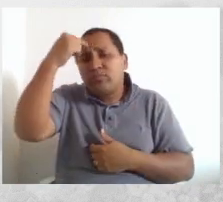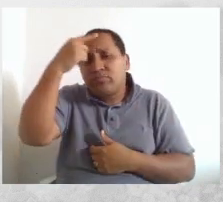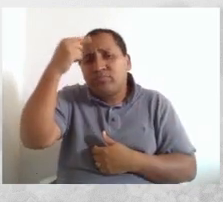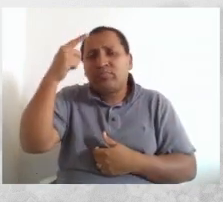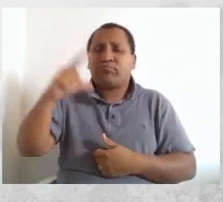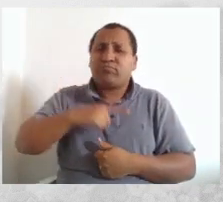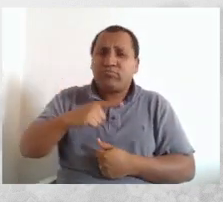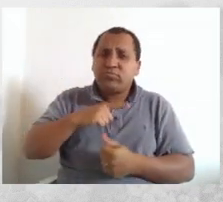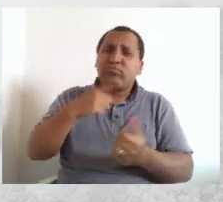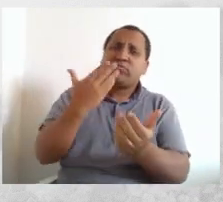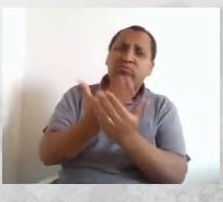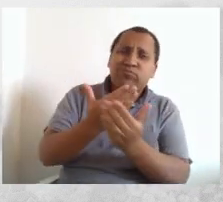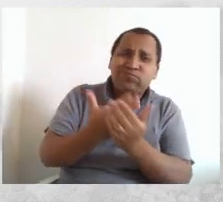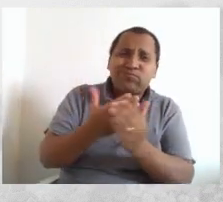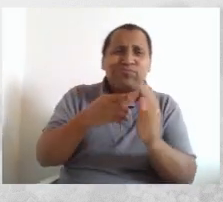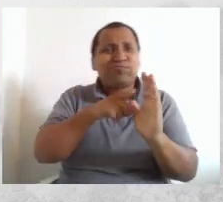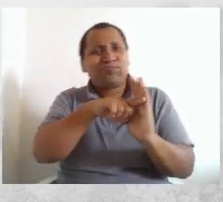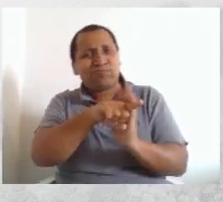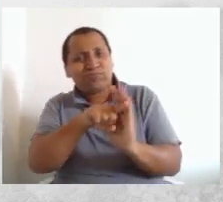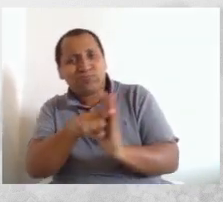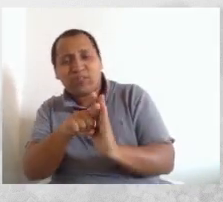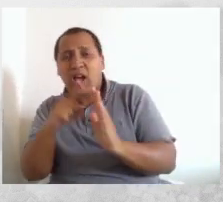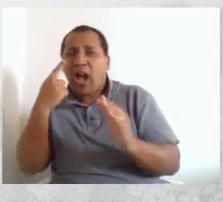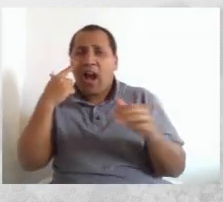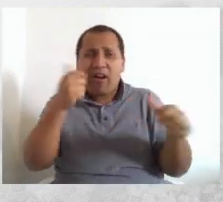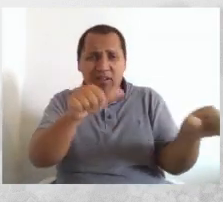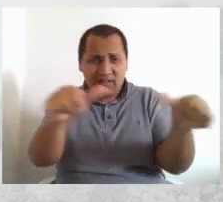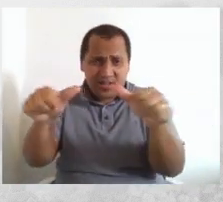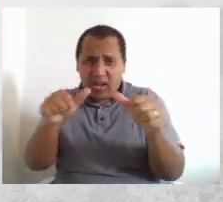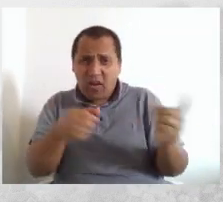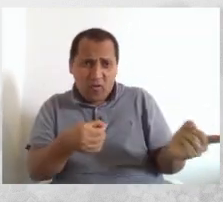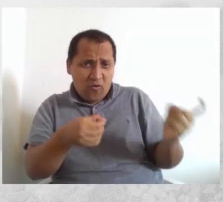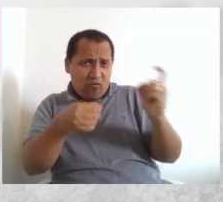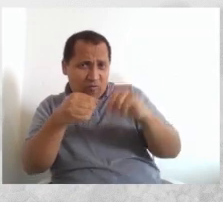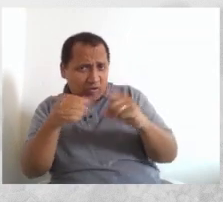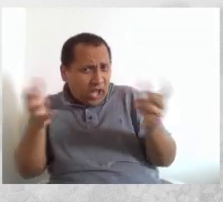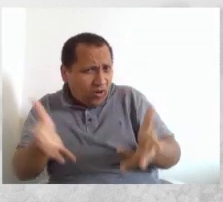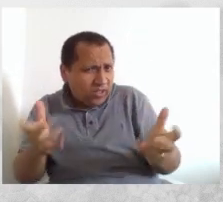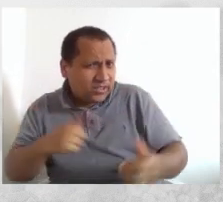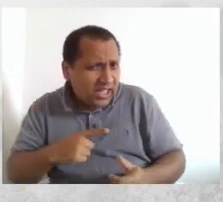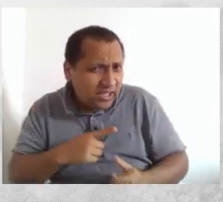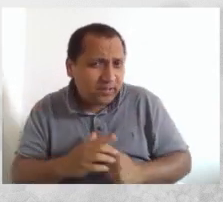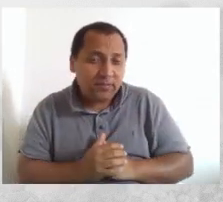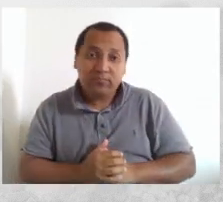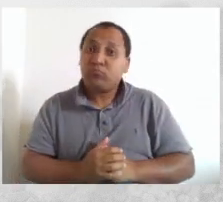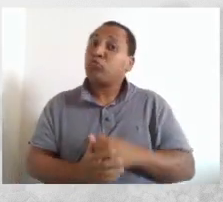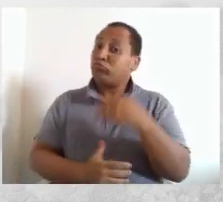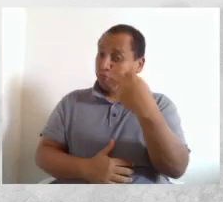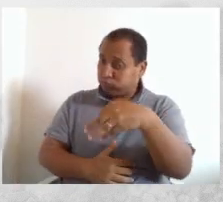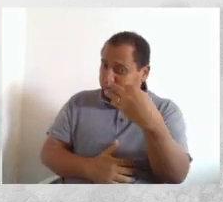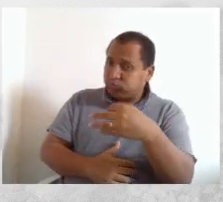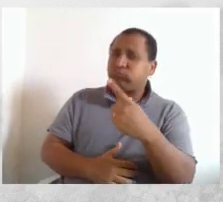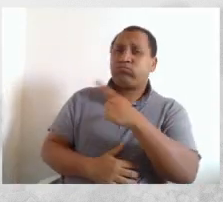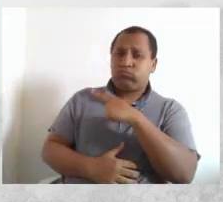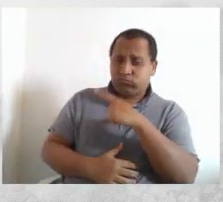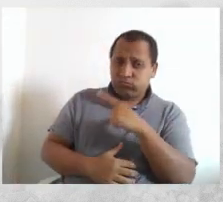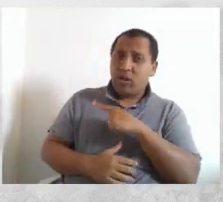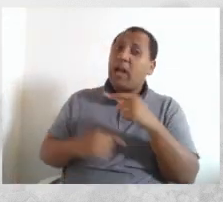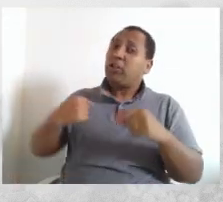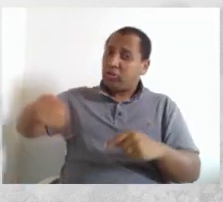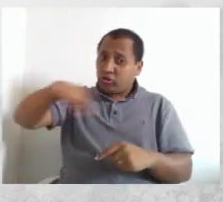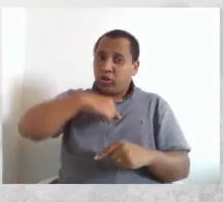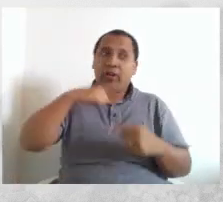Unipampa está realizando algum estudo para avaliar essa possibilidade de retomada neste momento? Certamente, essa é uma